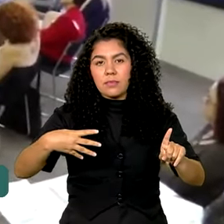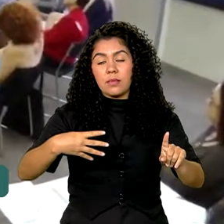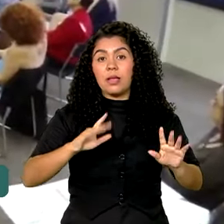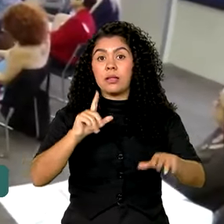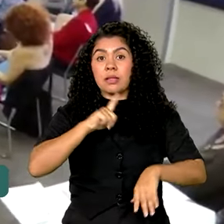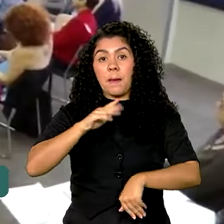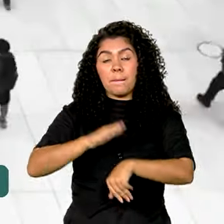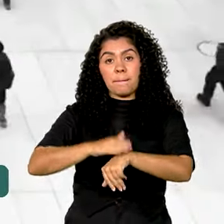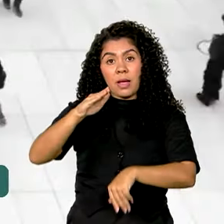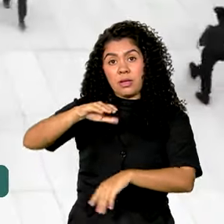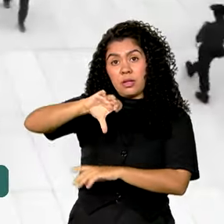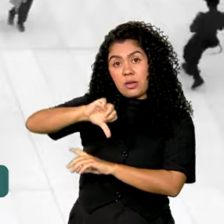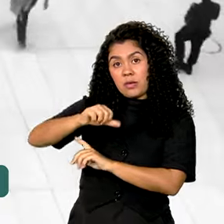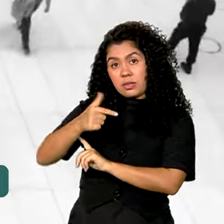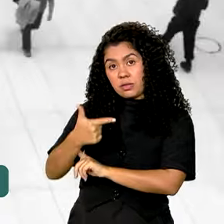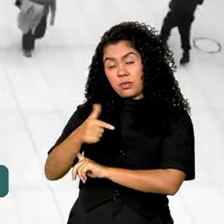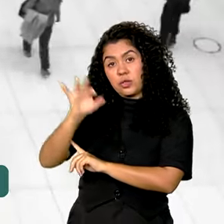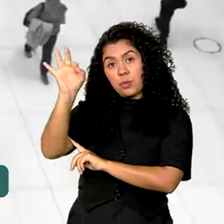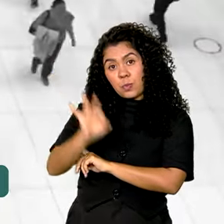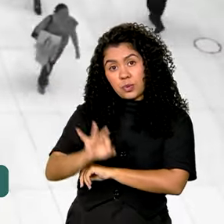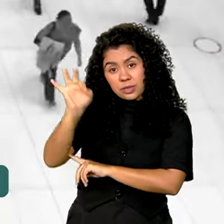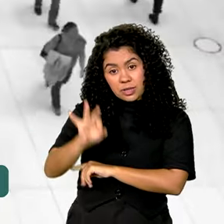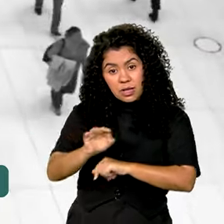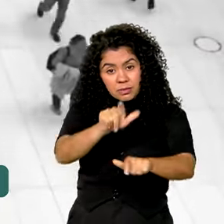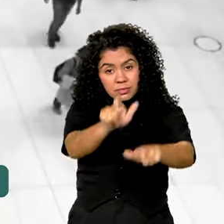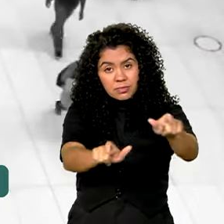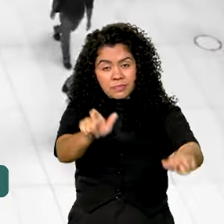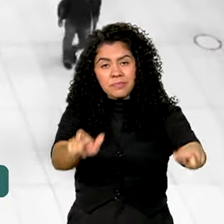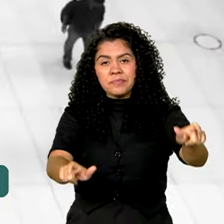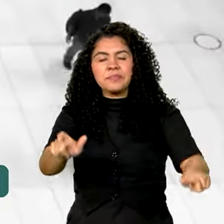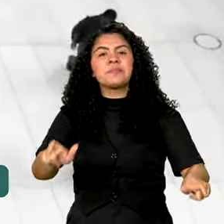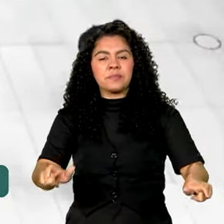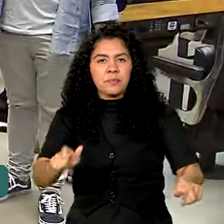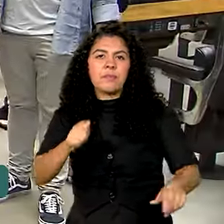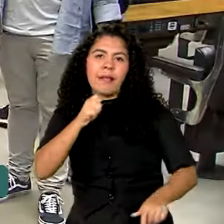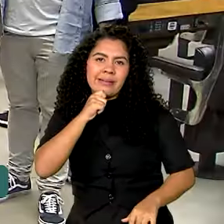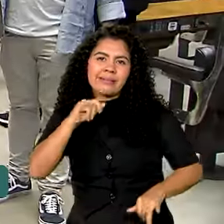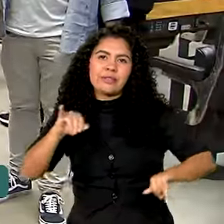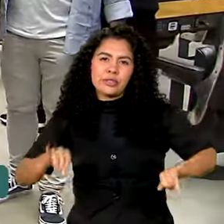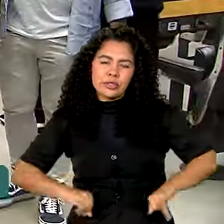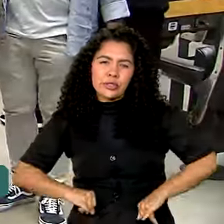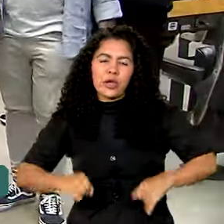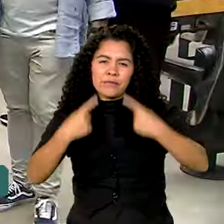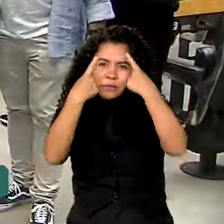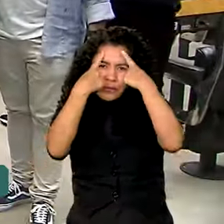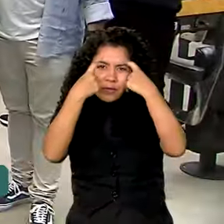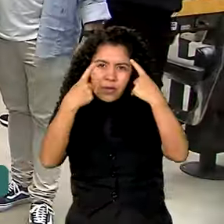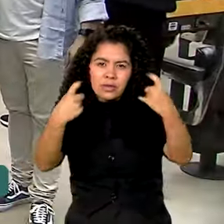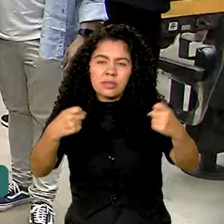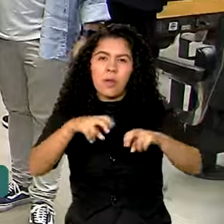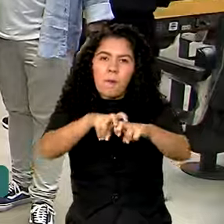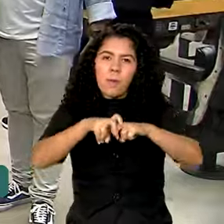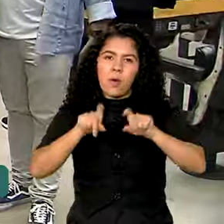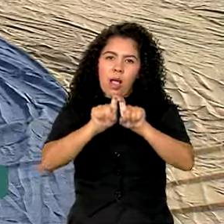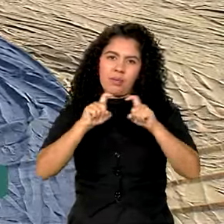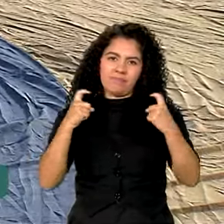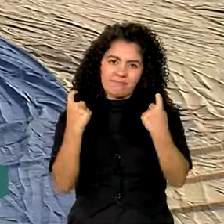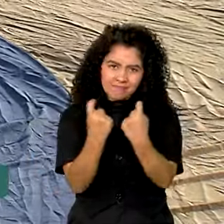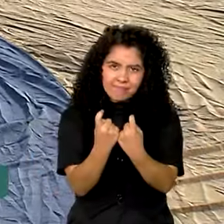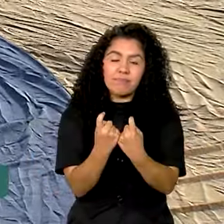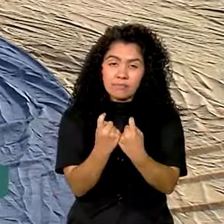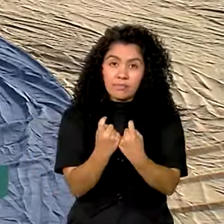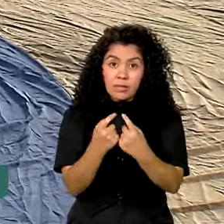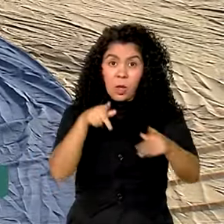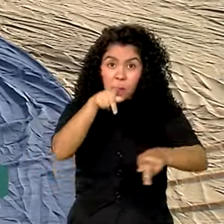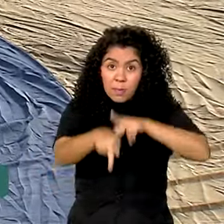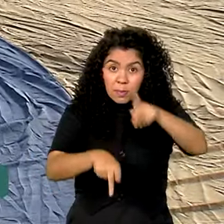mais de 92% dessas pessoas ainda sofrem violência pela sua orientação sexual. Uma